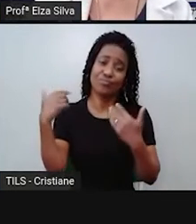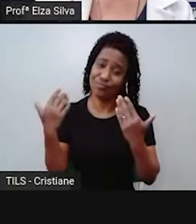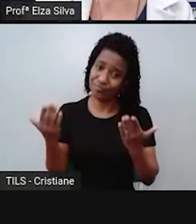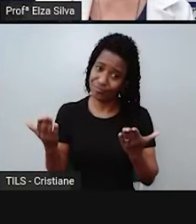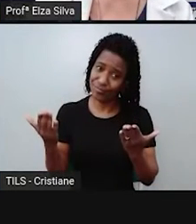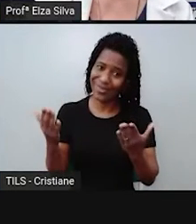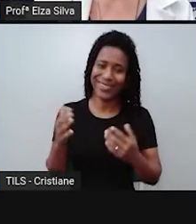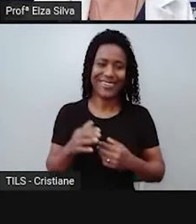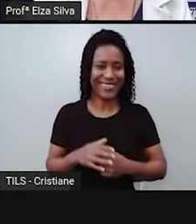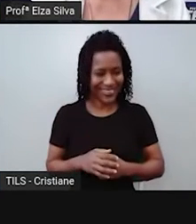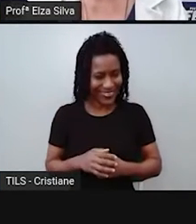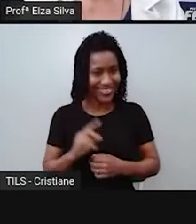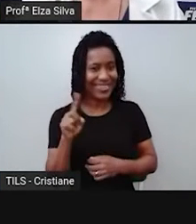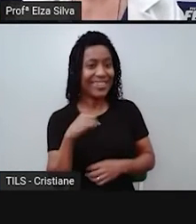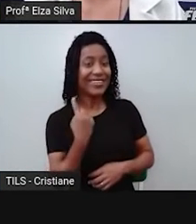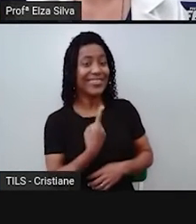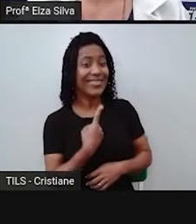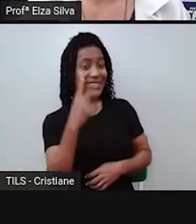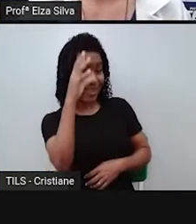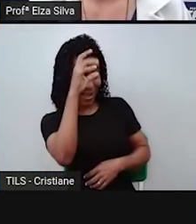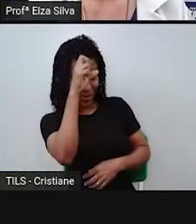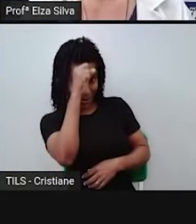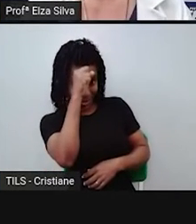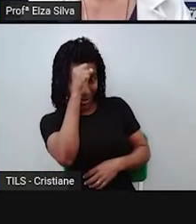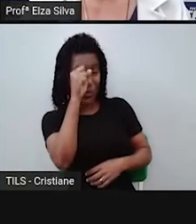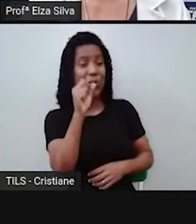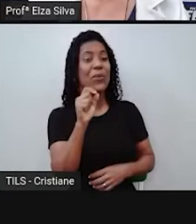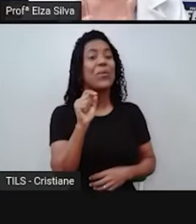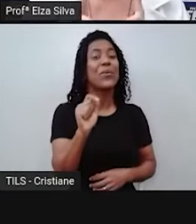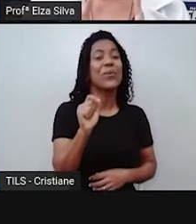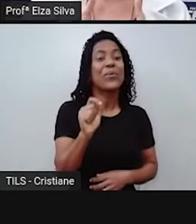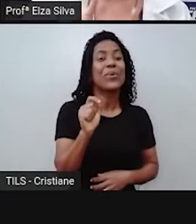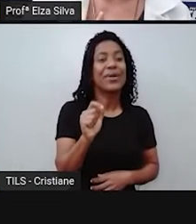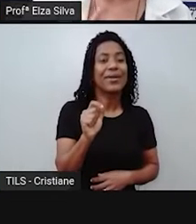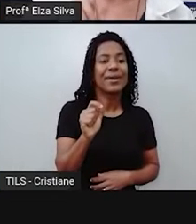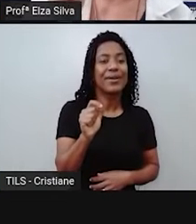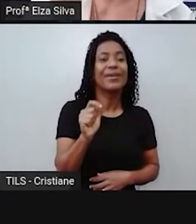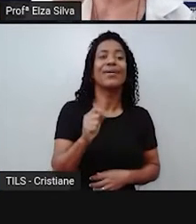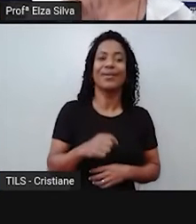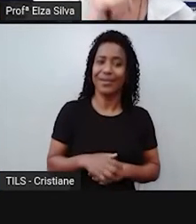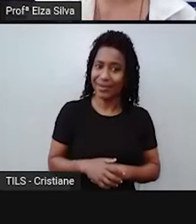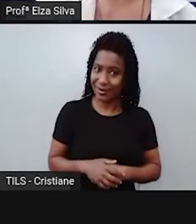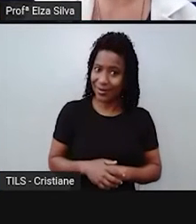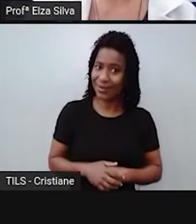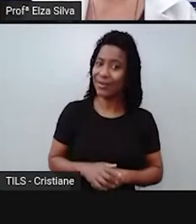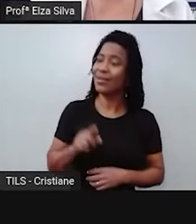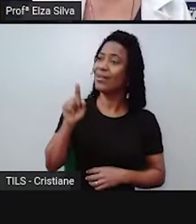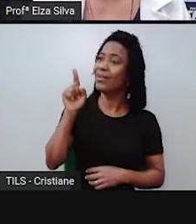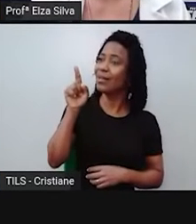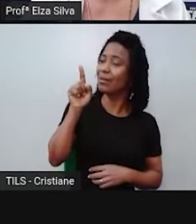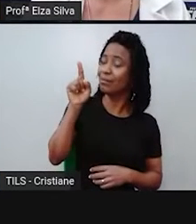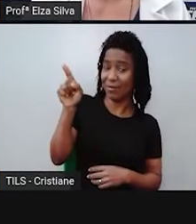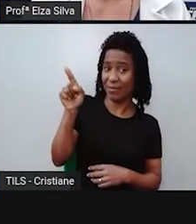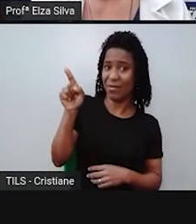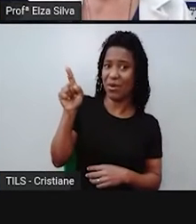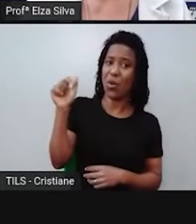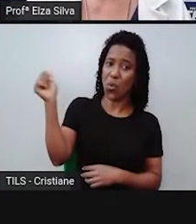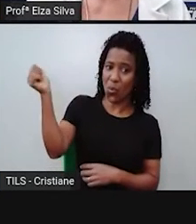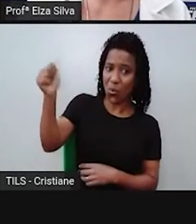com a moral, a moral diz assim. É fácil desprezar o que você não pode ter.